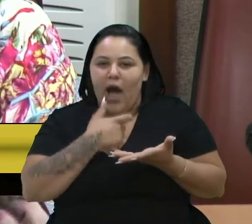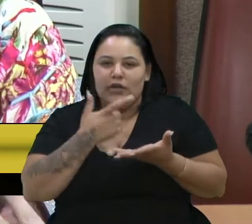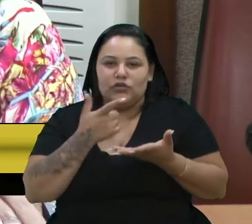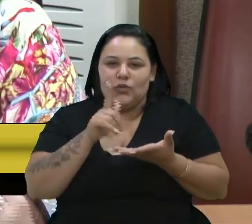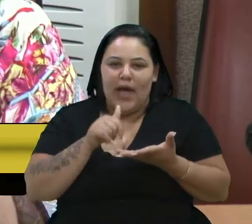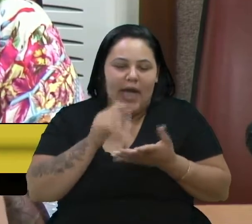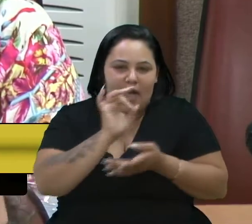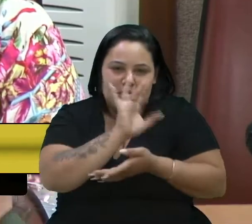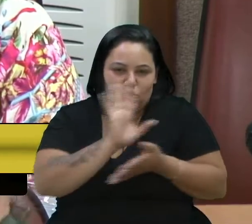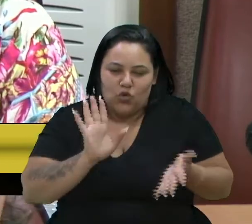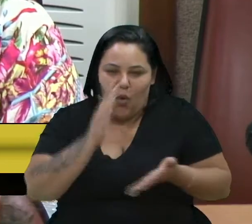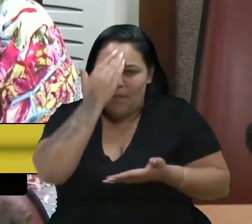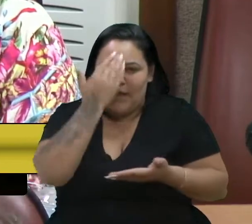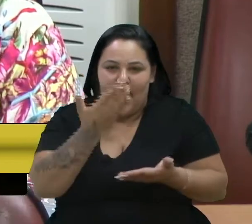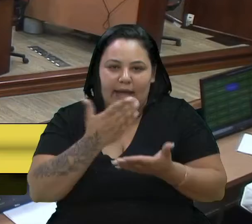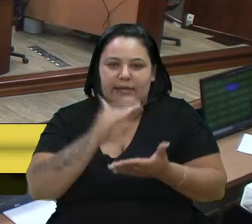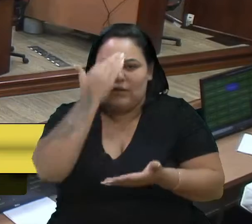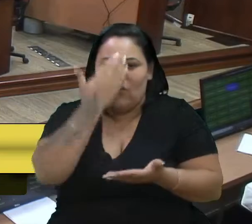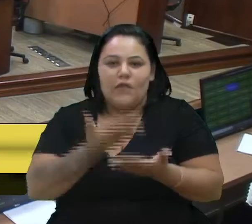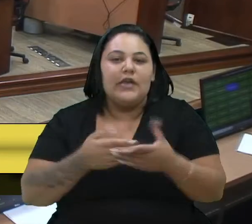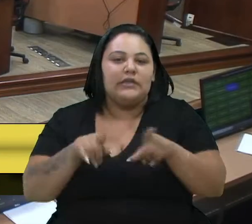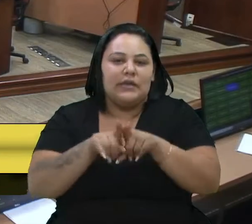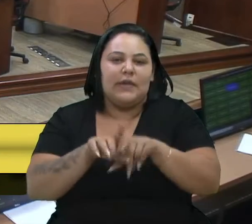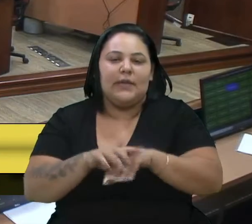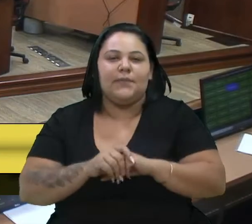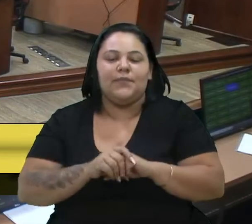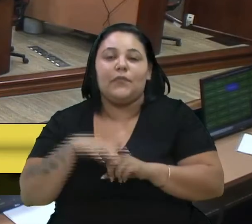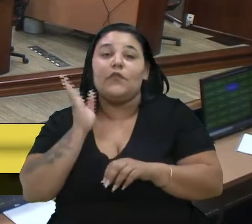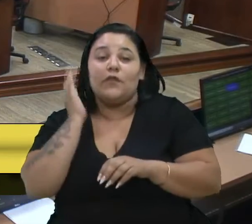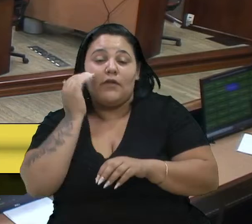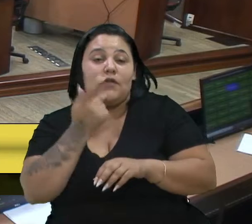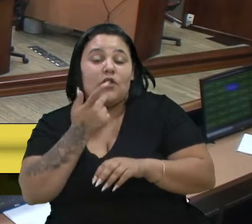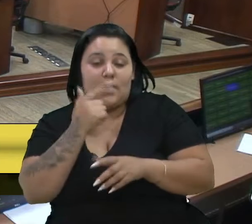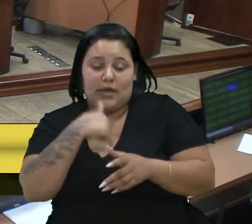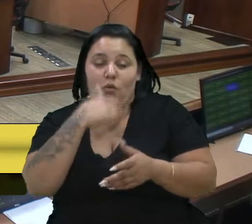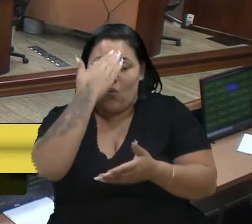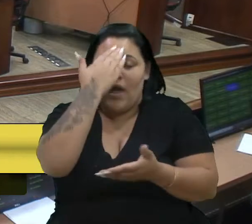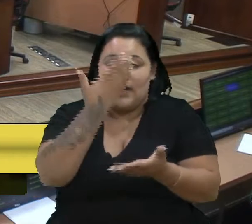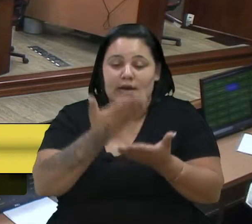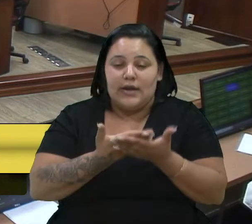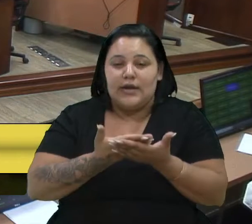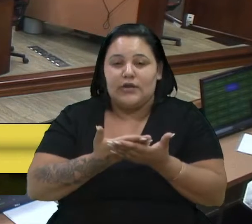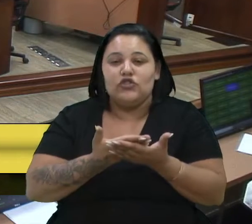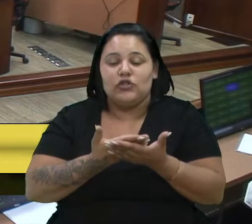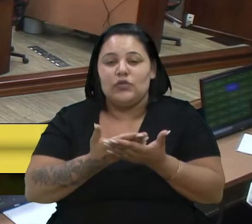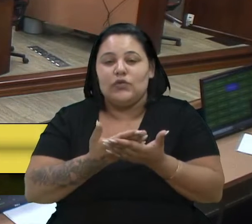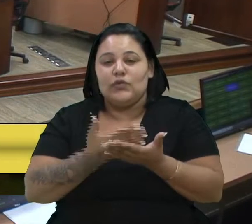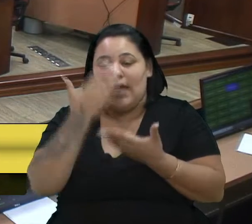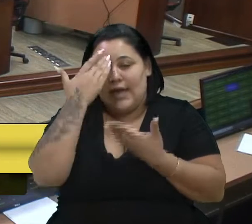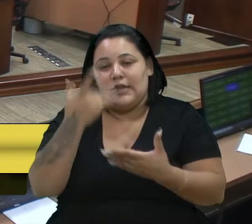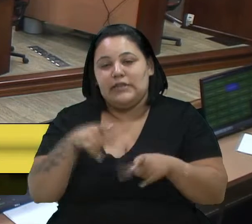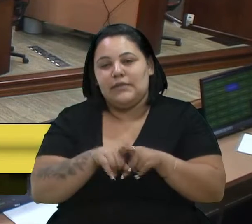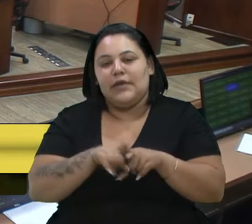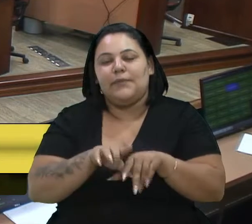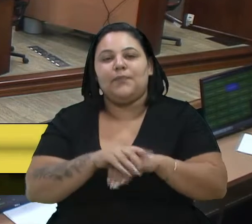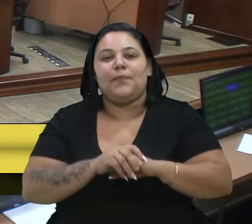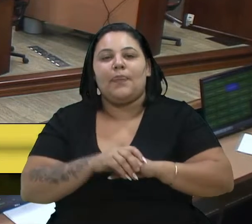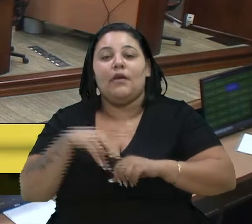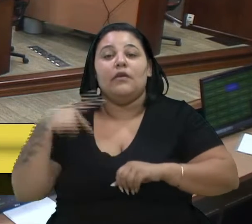isso. Muito obrigada pela confiança. Eu que agradeço, vereadora Gladys. Seu aparte, vereador Felipe. Vereador Marcon, é importante